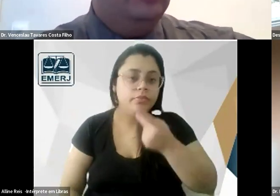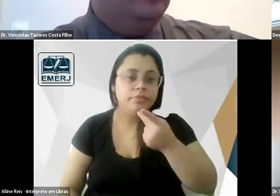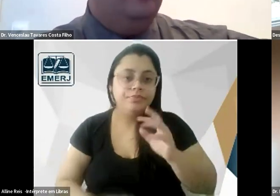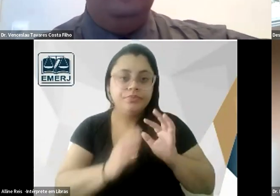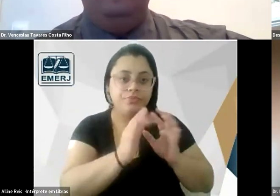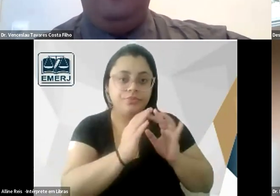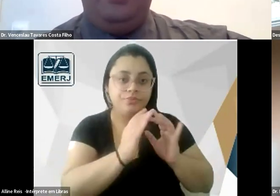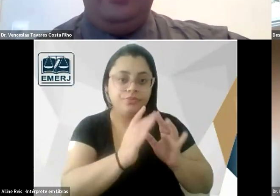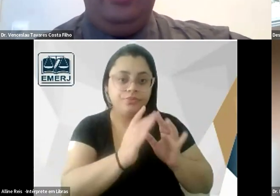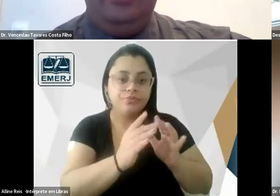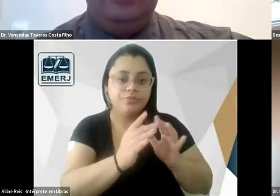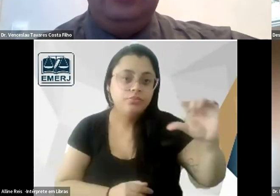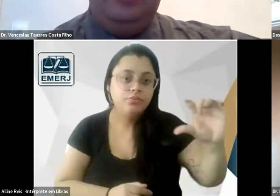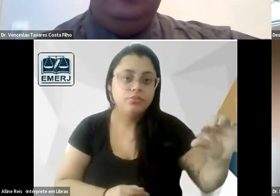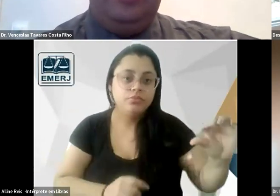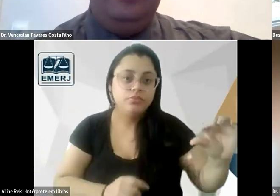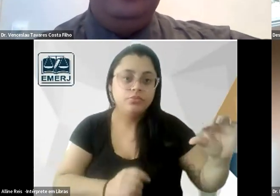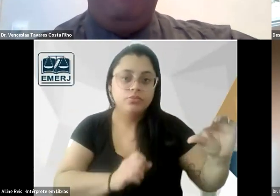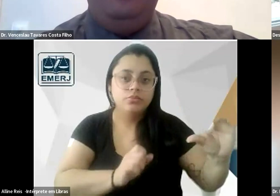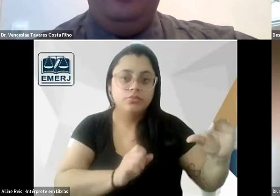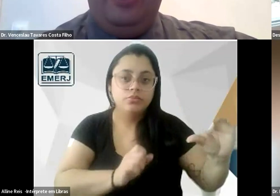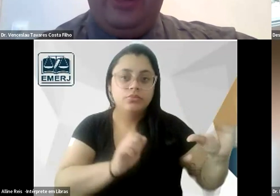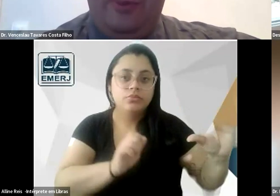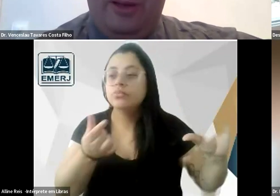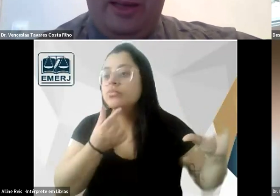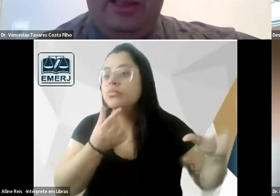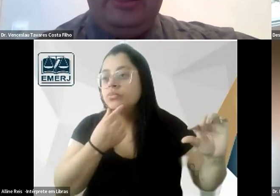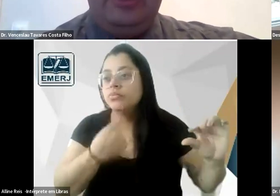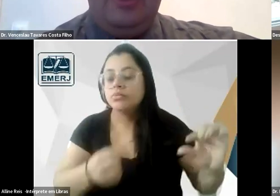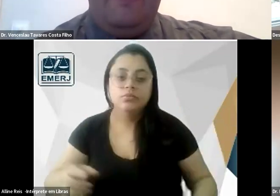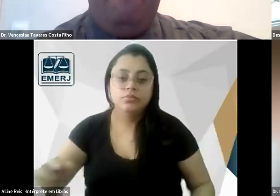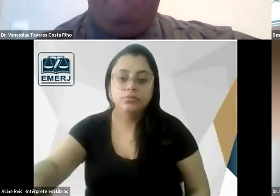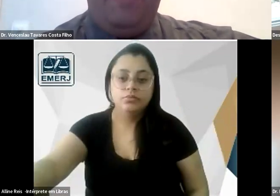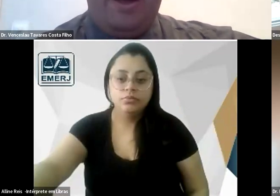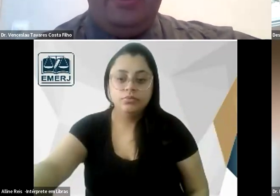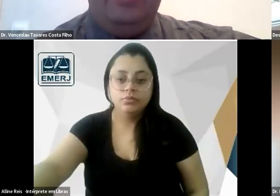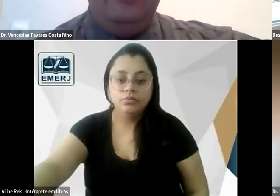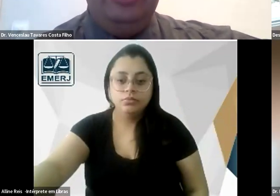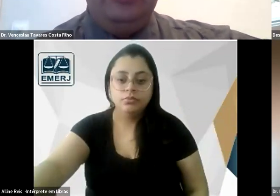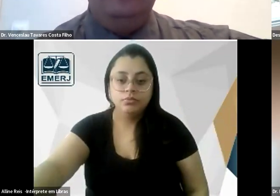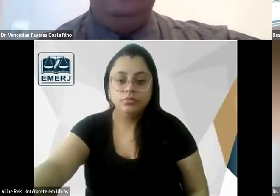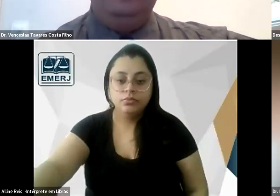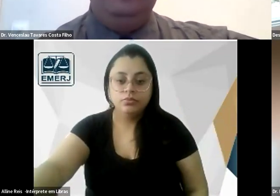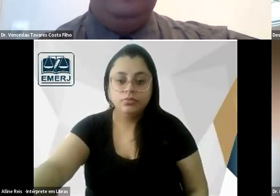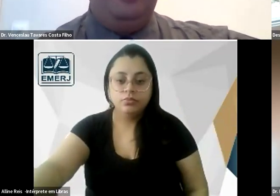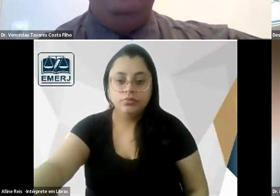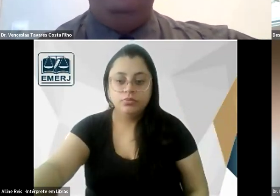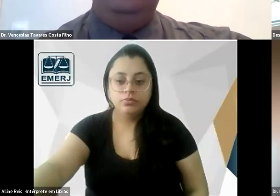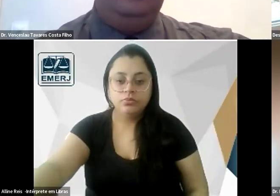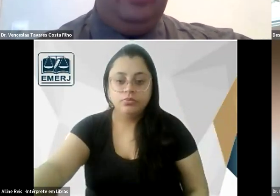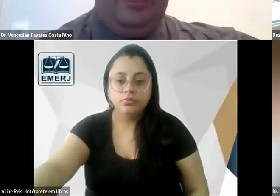segundo o doutor Malaquias da inaptidão das mulheres para os estudos